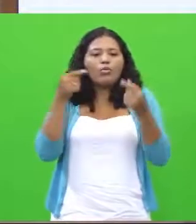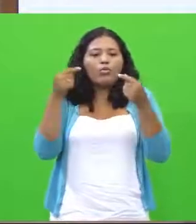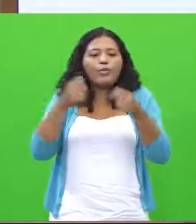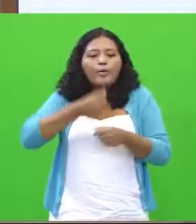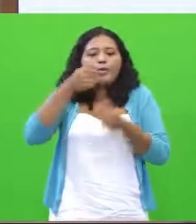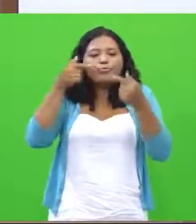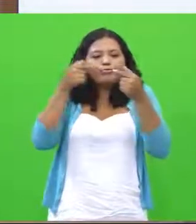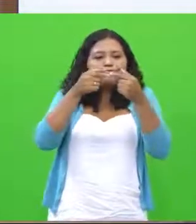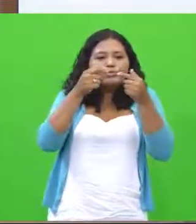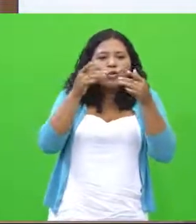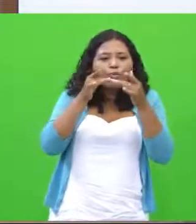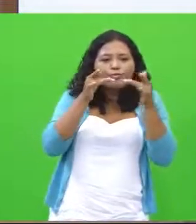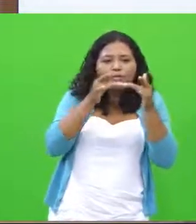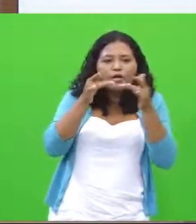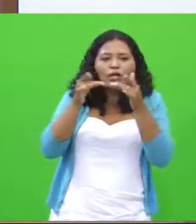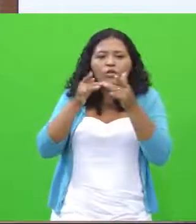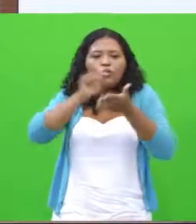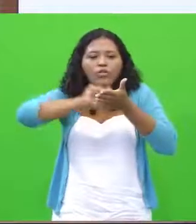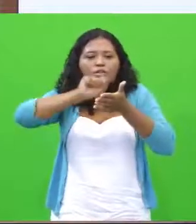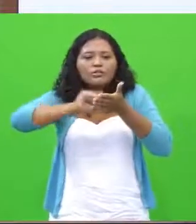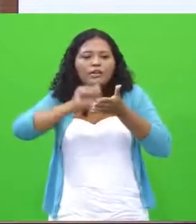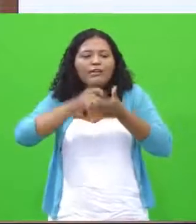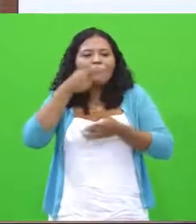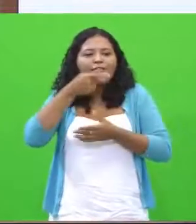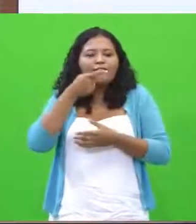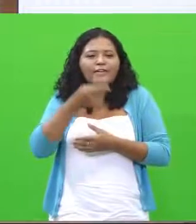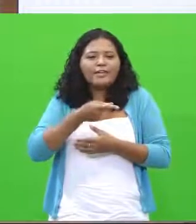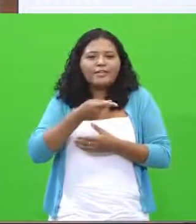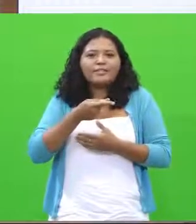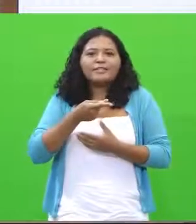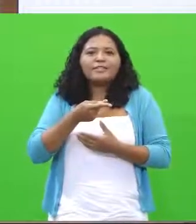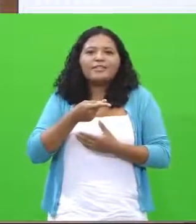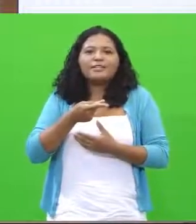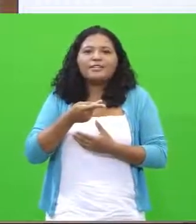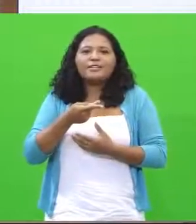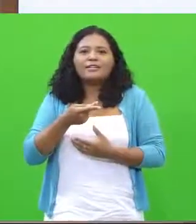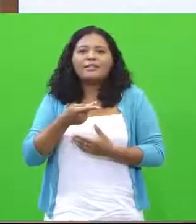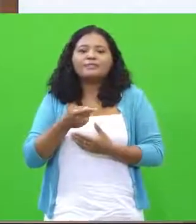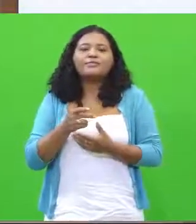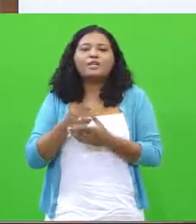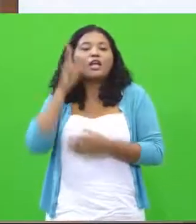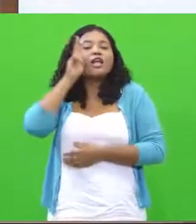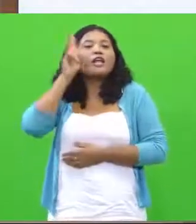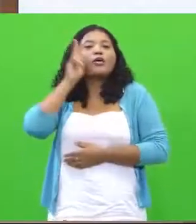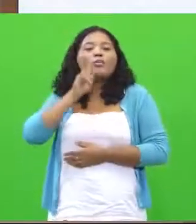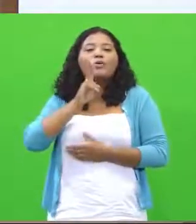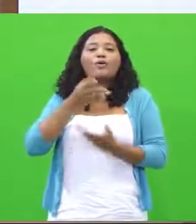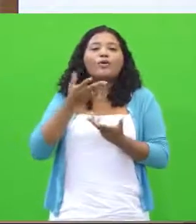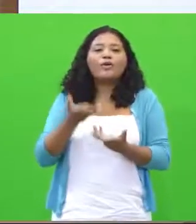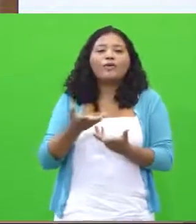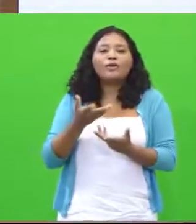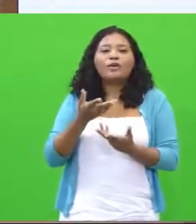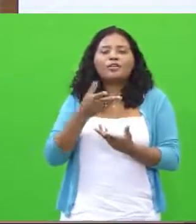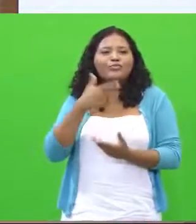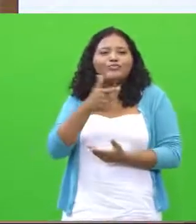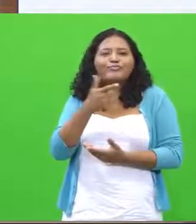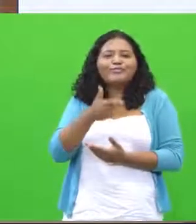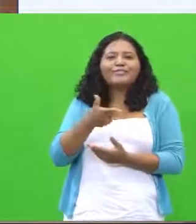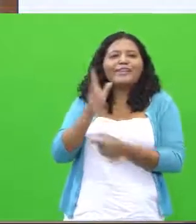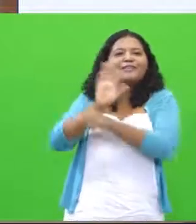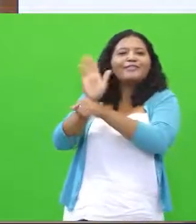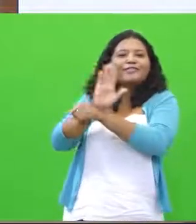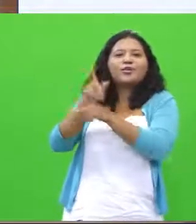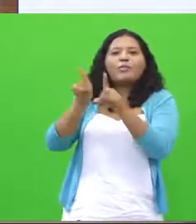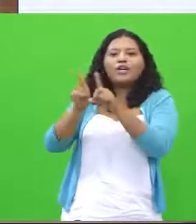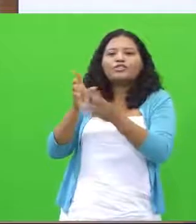dele com a escrita. Ele fala assim de uma forma enfática. Ele lembrou, não está no vídeo, mas ele comentou tanto comigo como